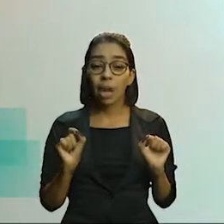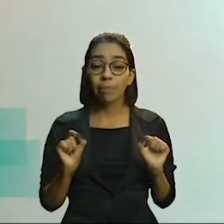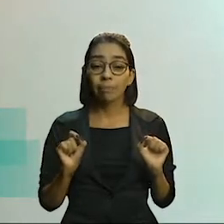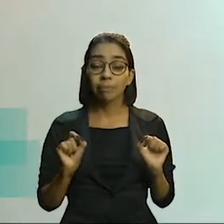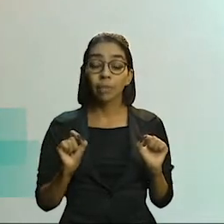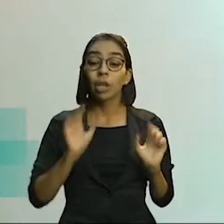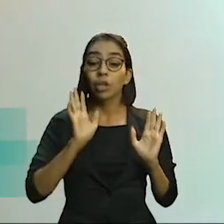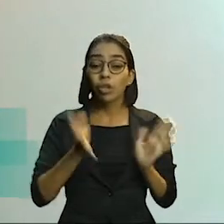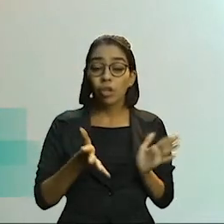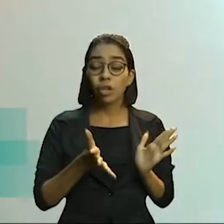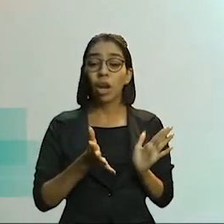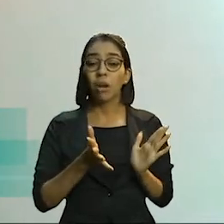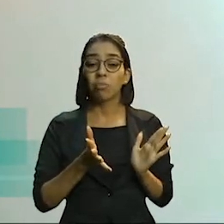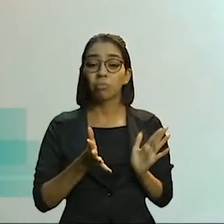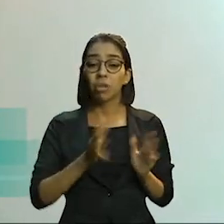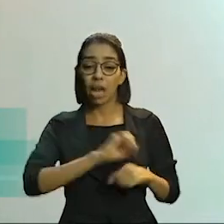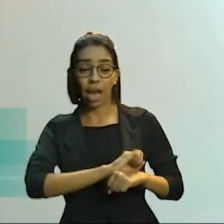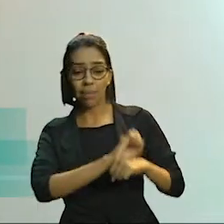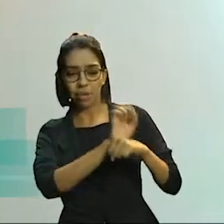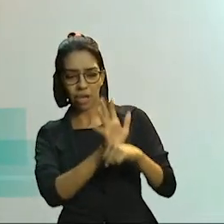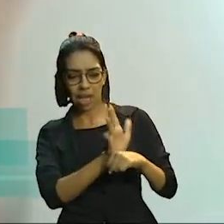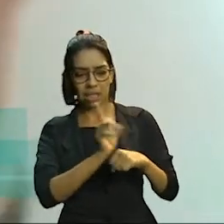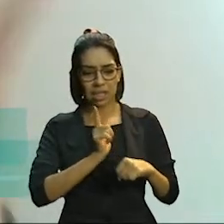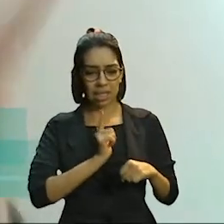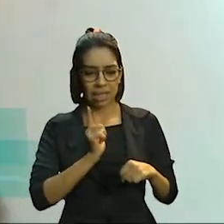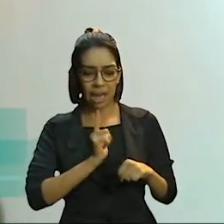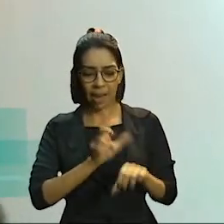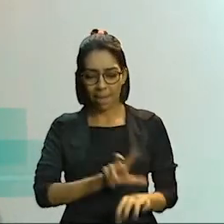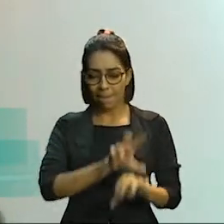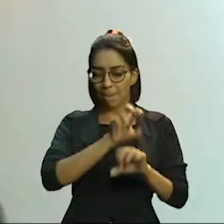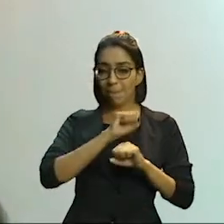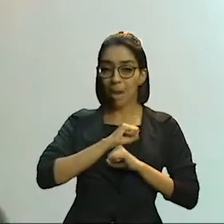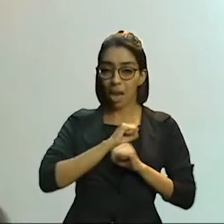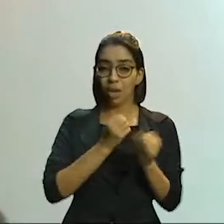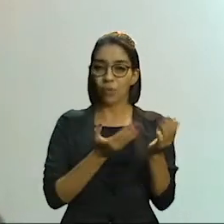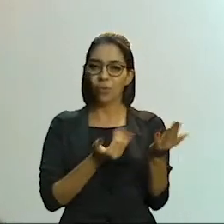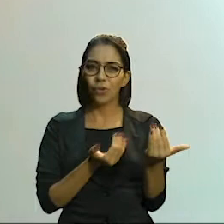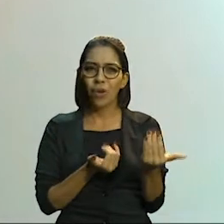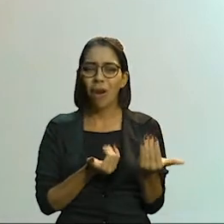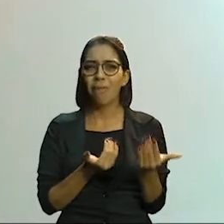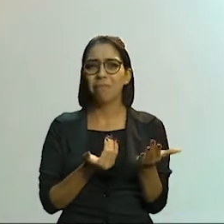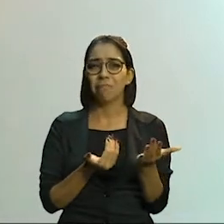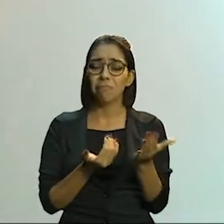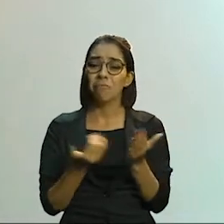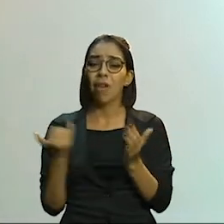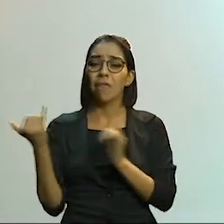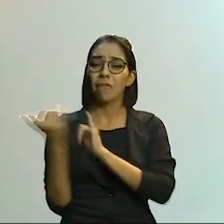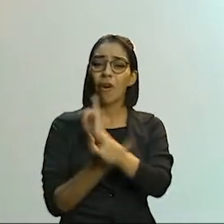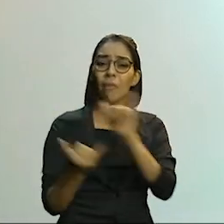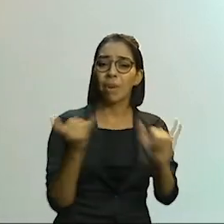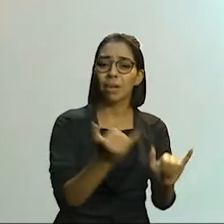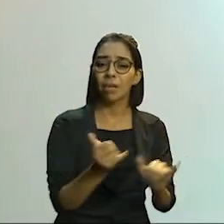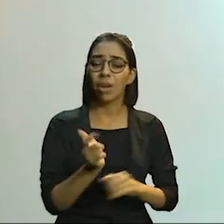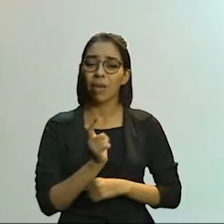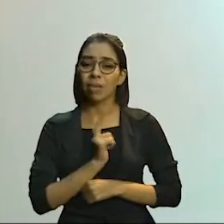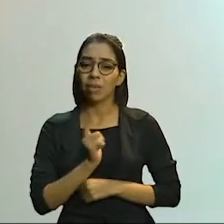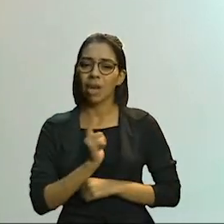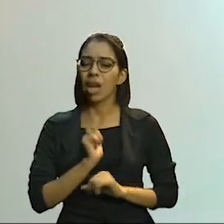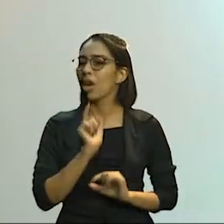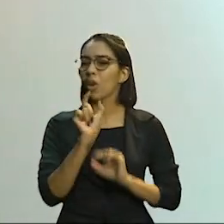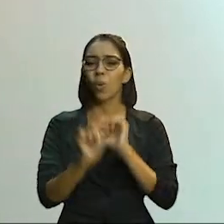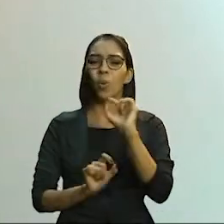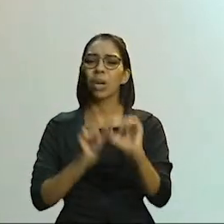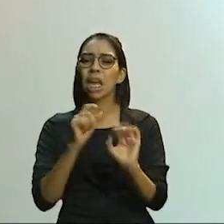simbólicos que são por detrás desses jovens, que é o que pouco é mencionado, de fato. Então, quando eu falo dos aspectos